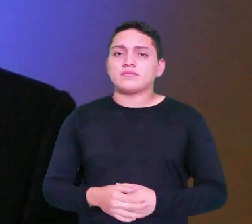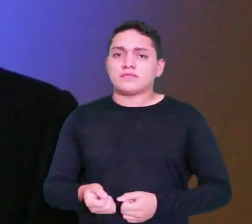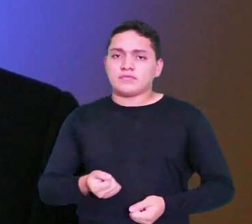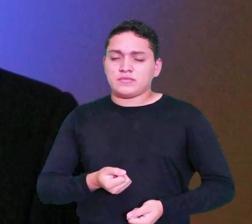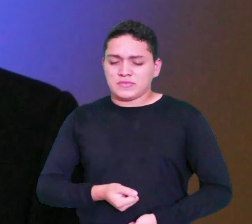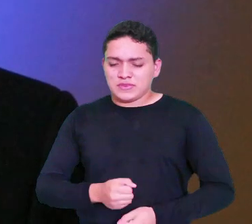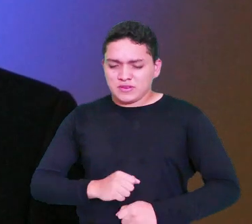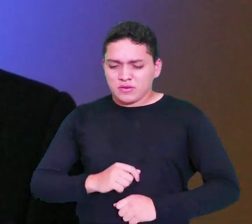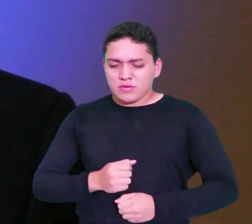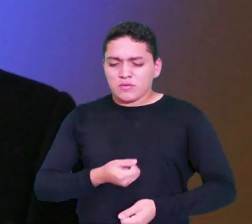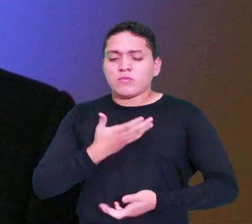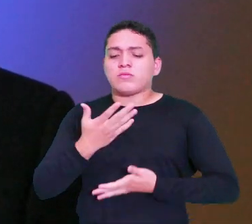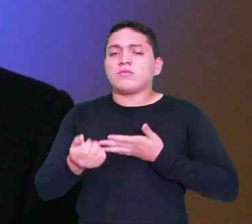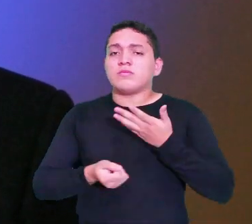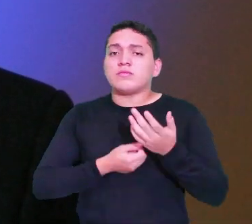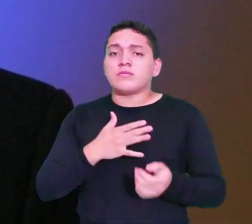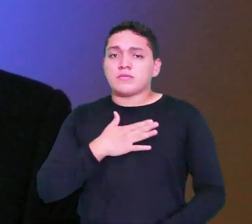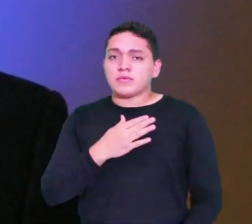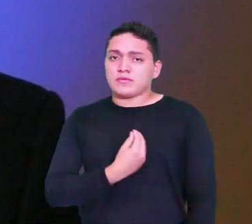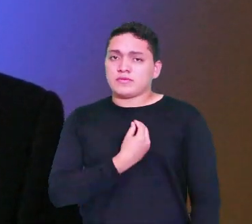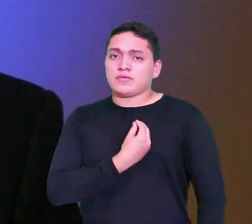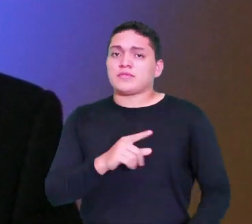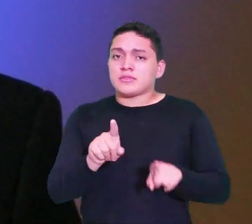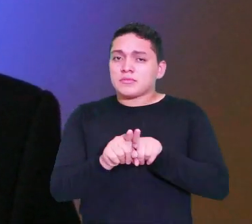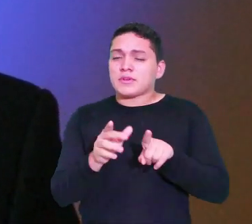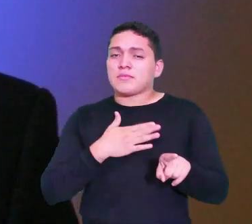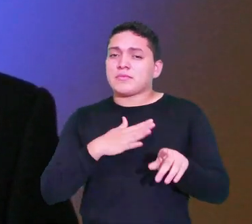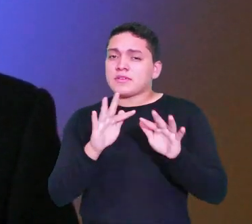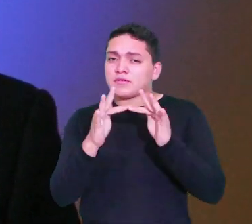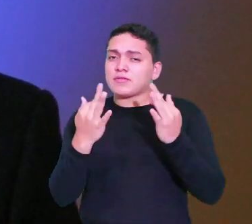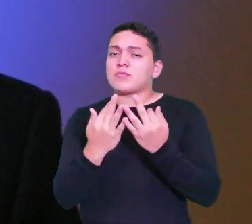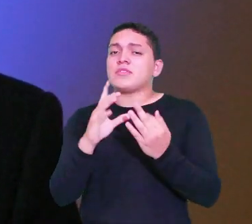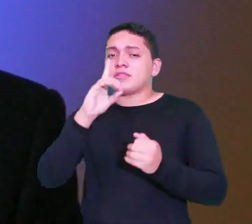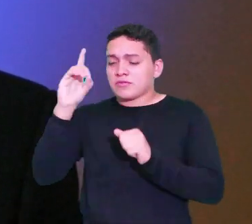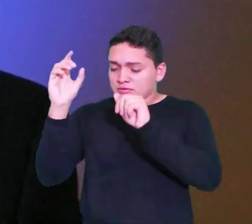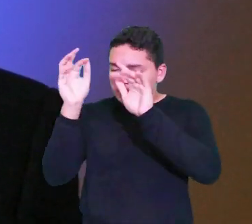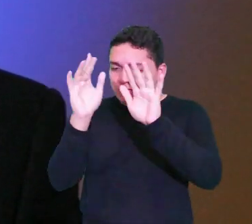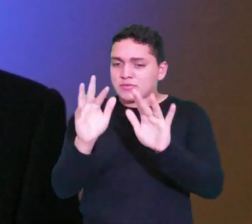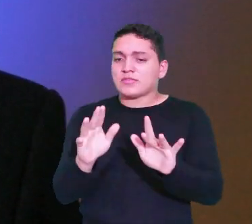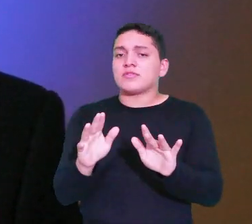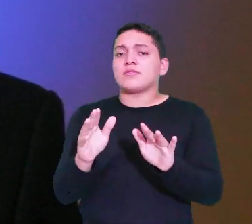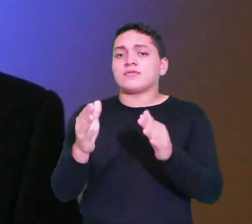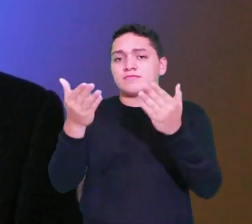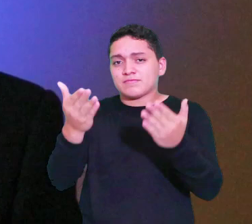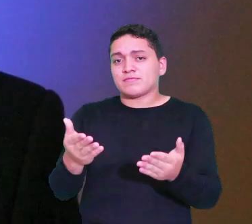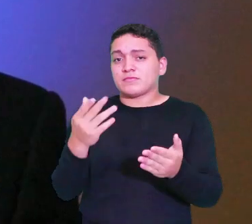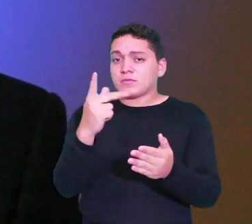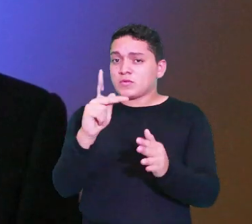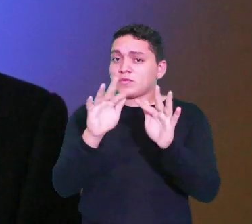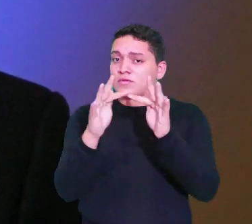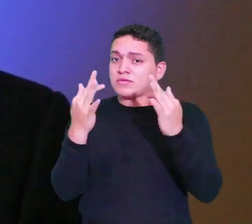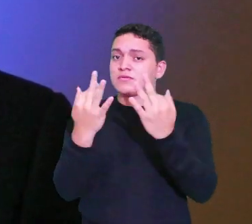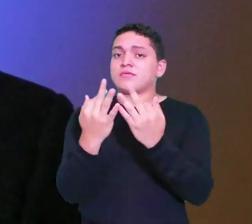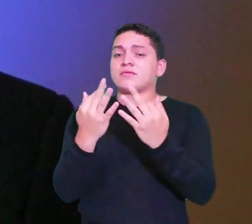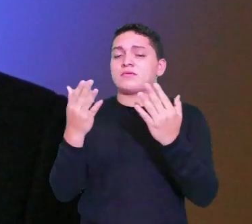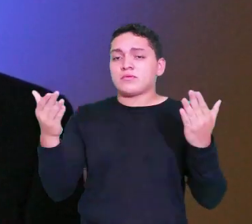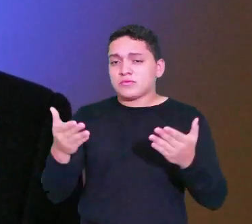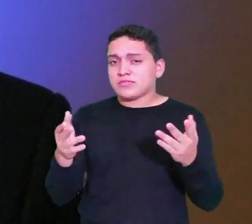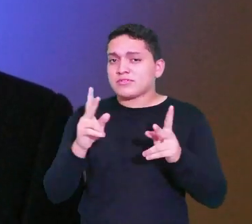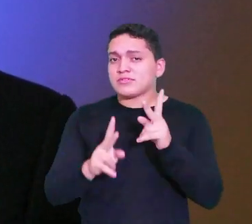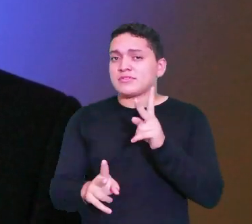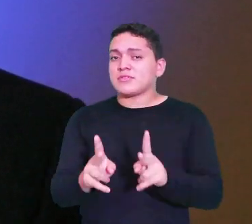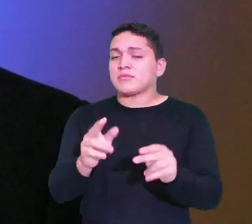e na minha família. Deus abençoe você, Deus abençoe a sua casa, hoje e